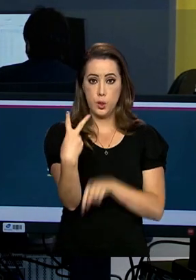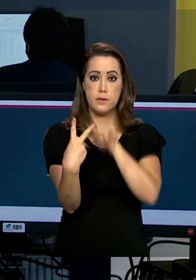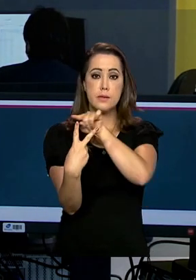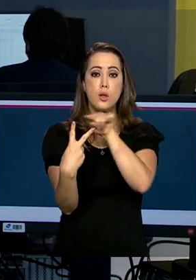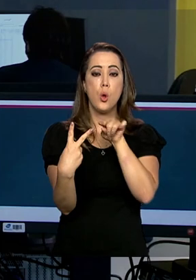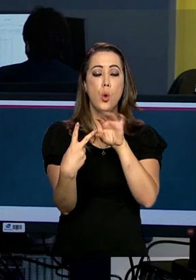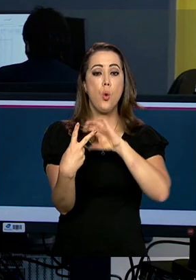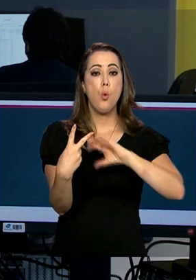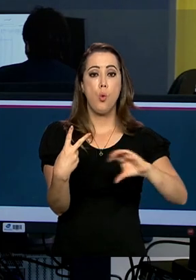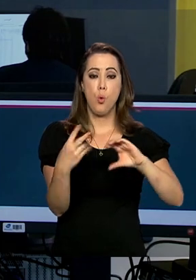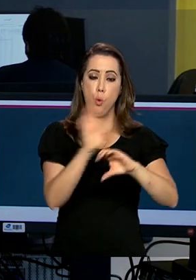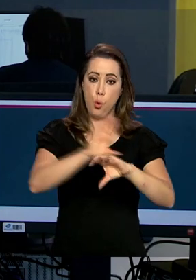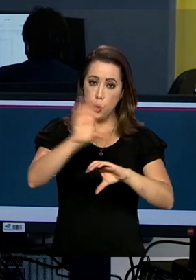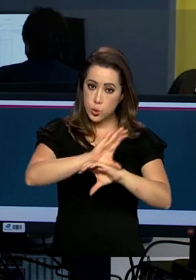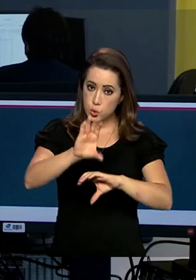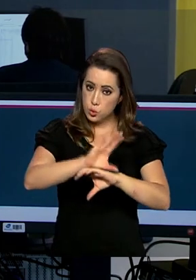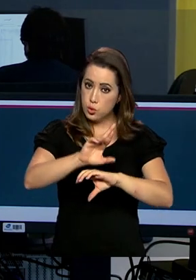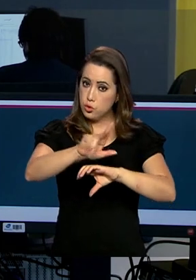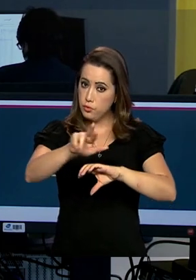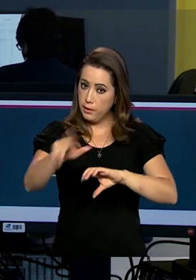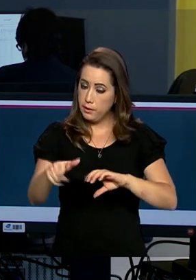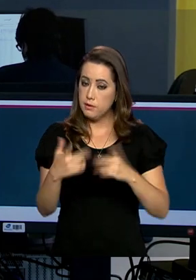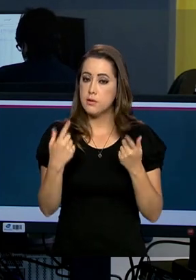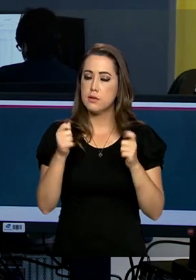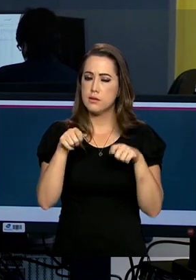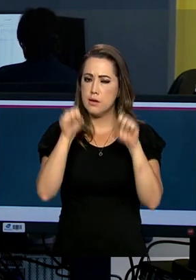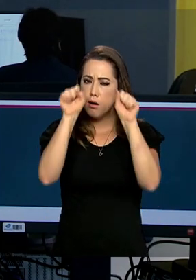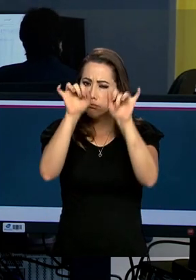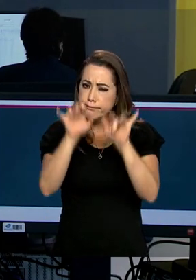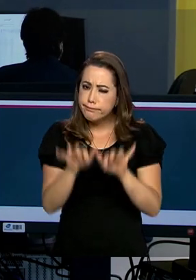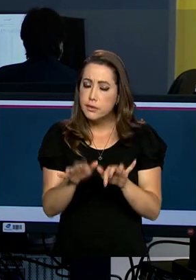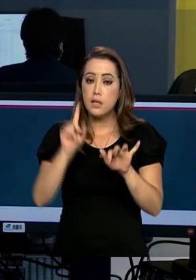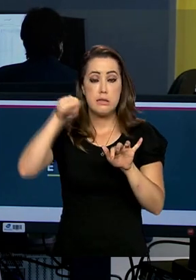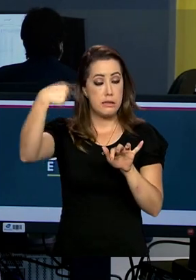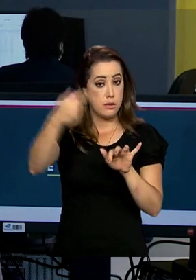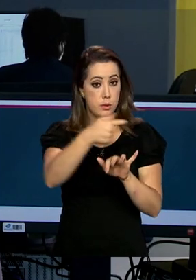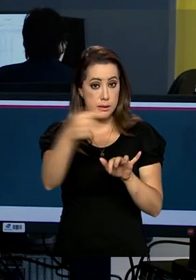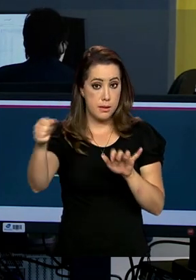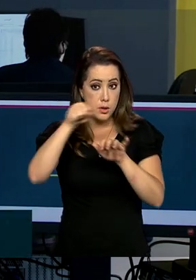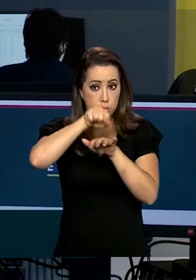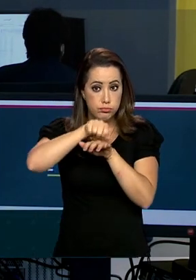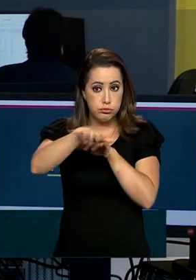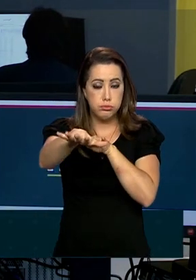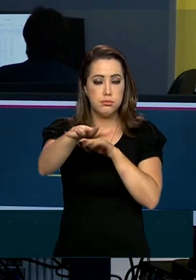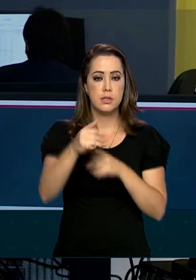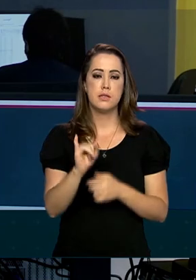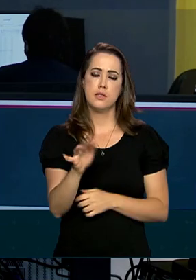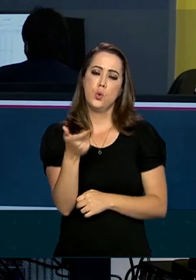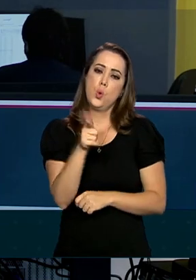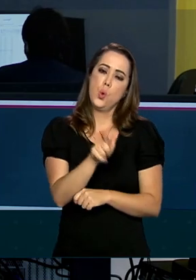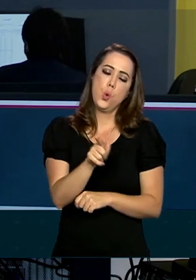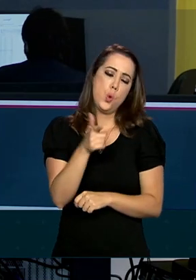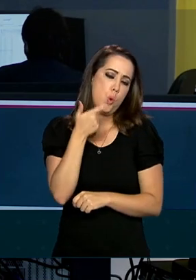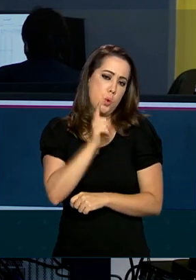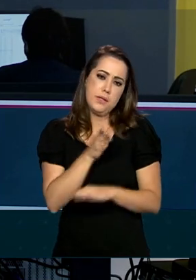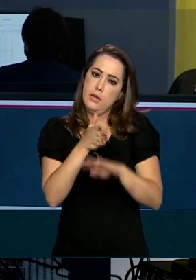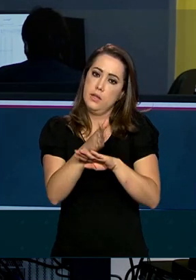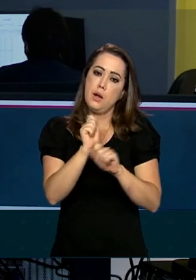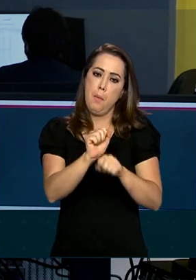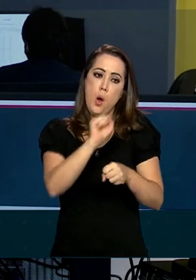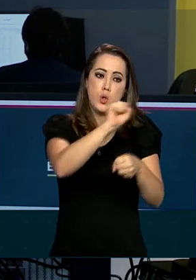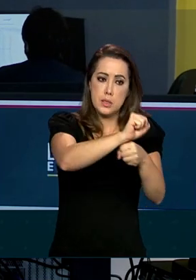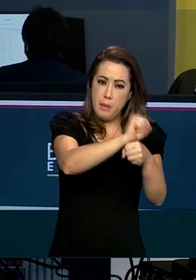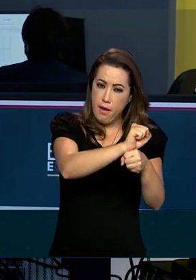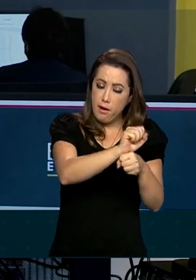cursos. Segundo o MEC, a lista com os classificados no Sisu sai na semana que vem. Quem não conseguir entrar pode se inscrever numa lista de